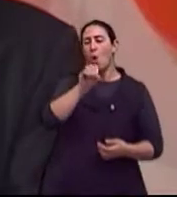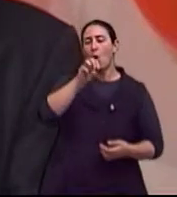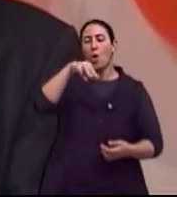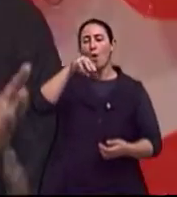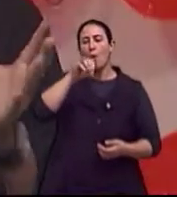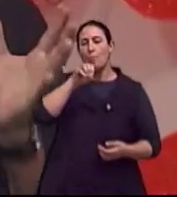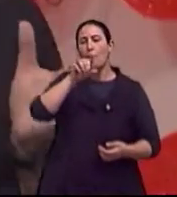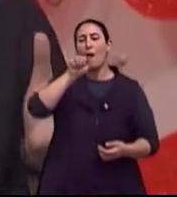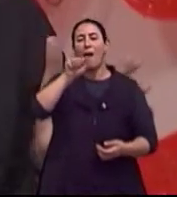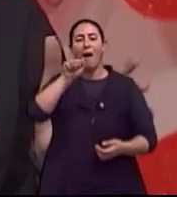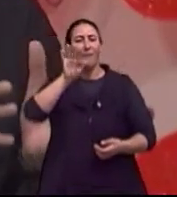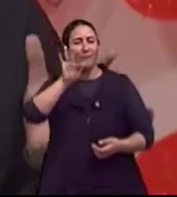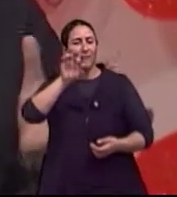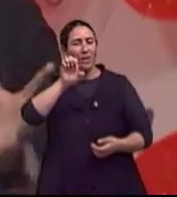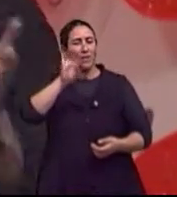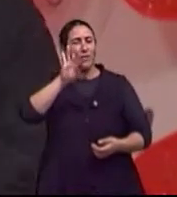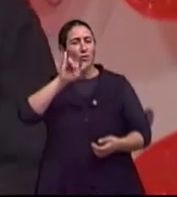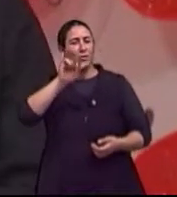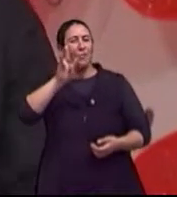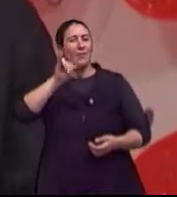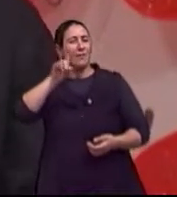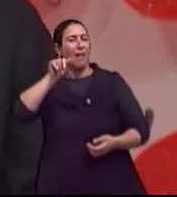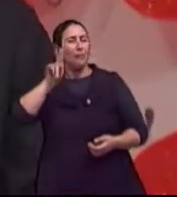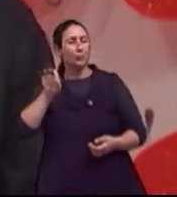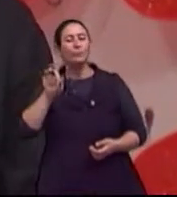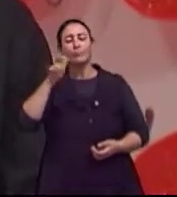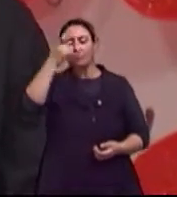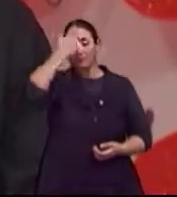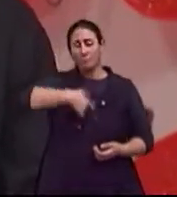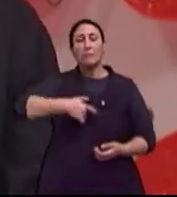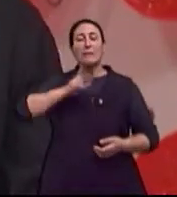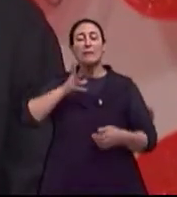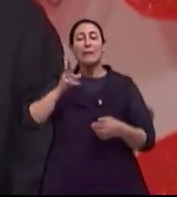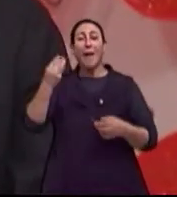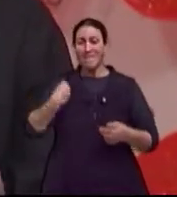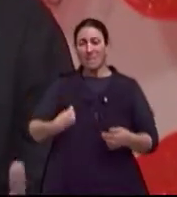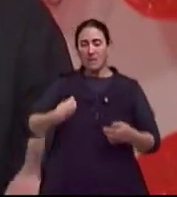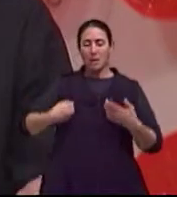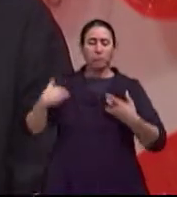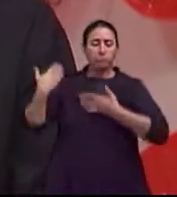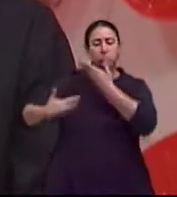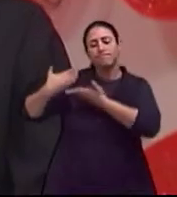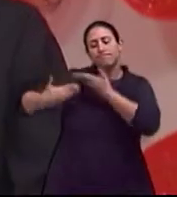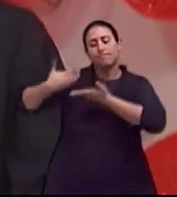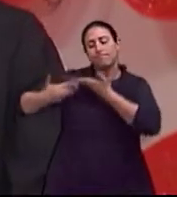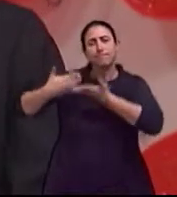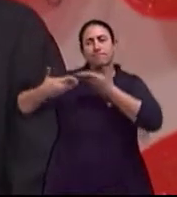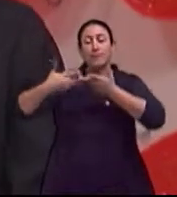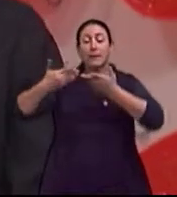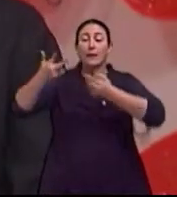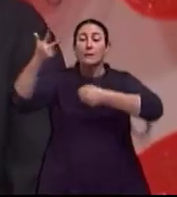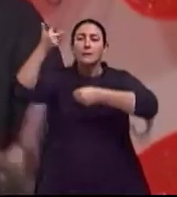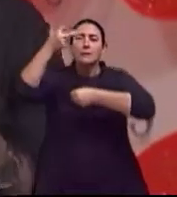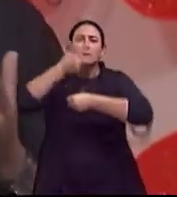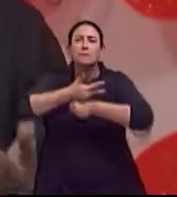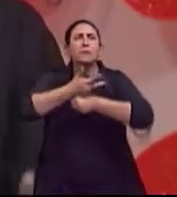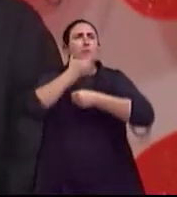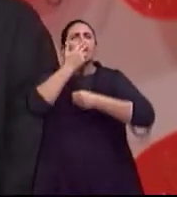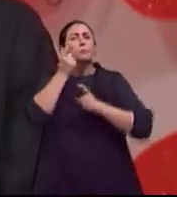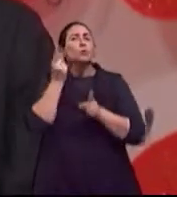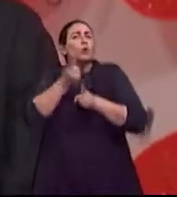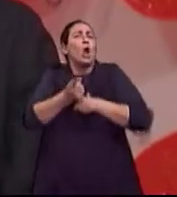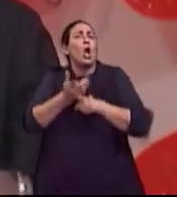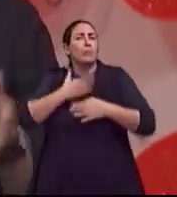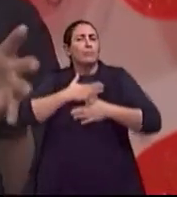é humano-afectividade. Tudo o que passa na tua vida também vai passar na terceira idade. E uma das conclusões também que tenho com o filme, depois de tanto